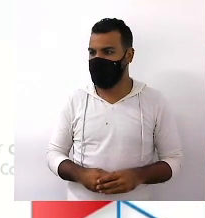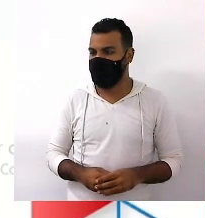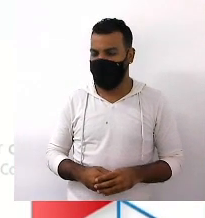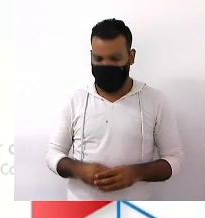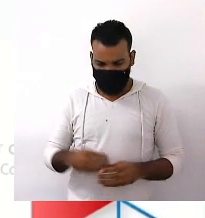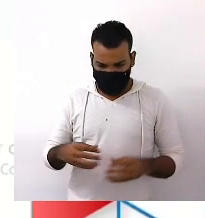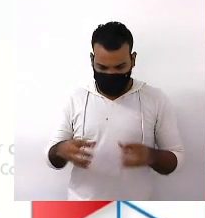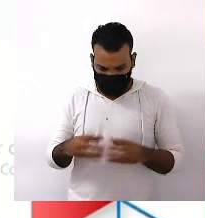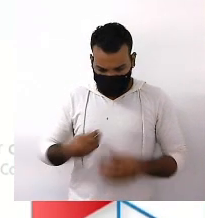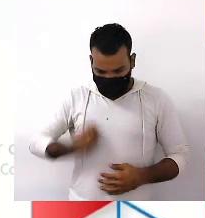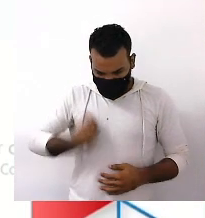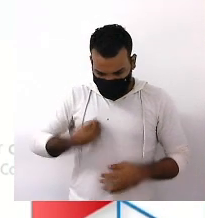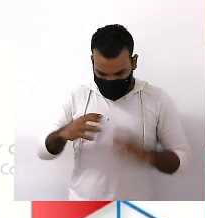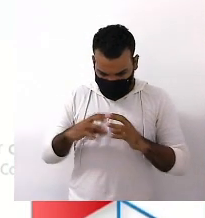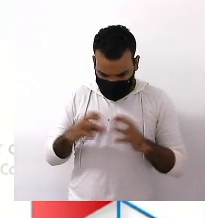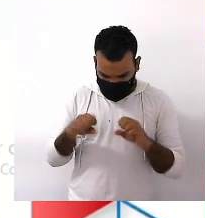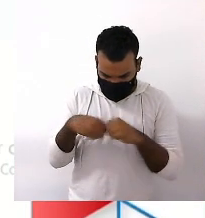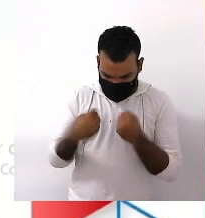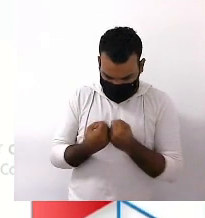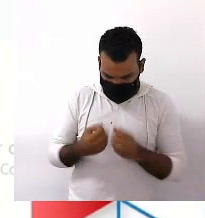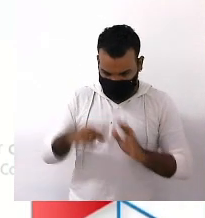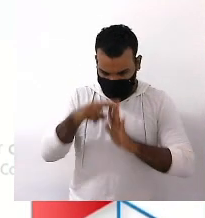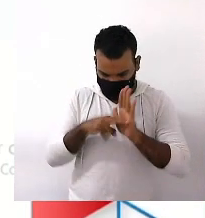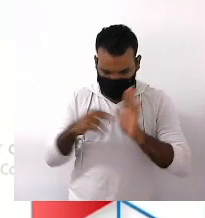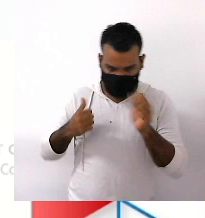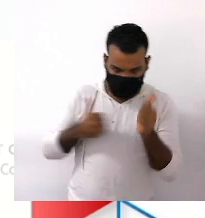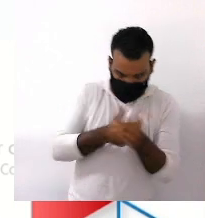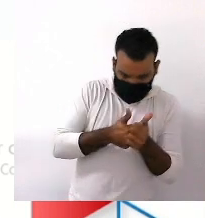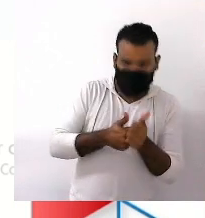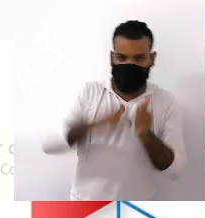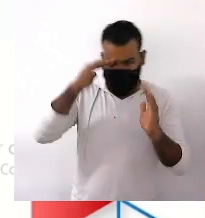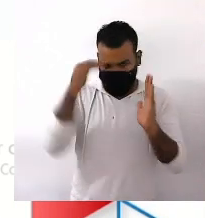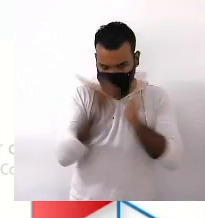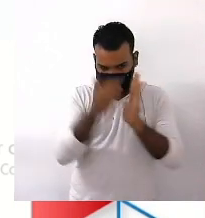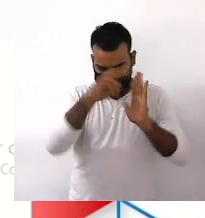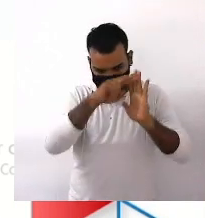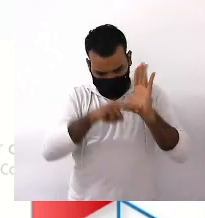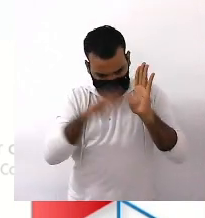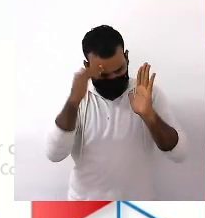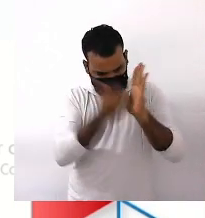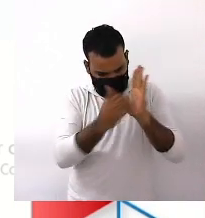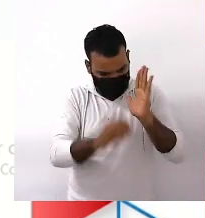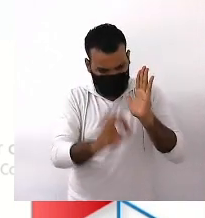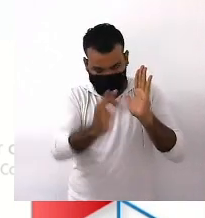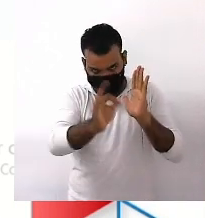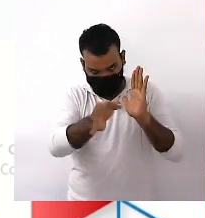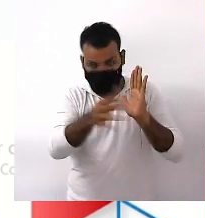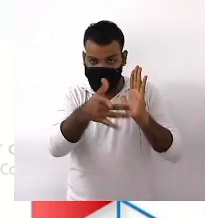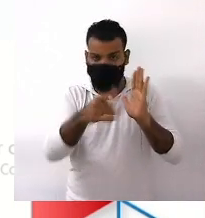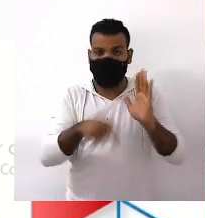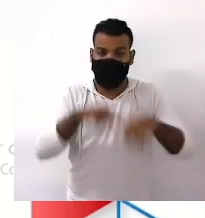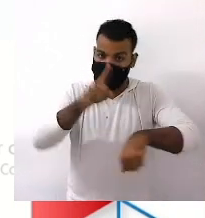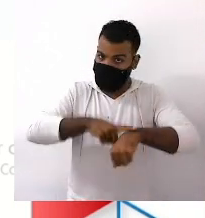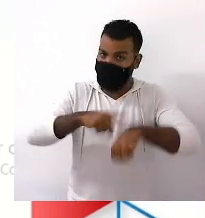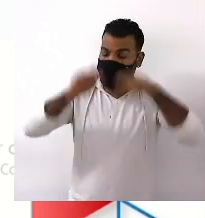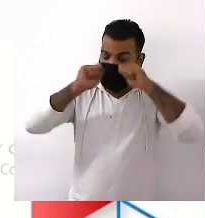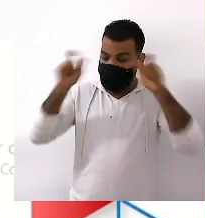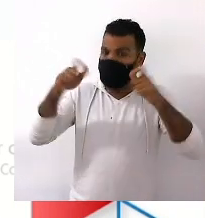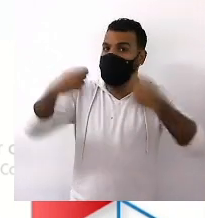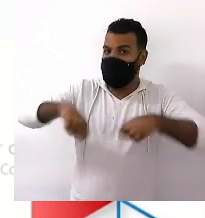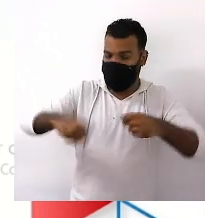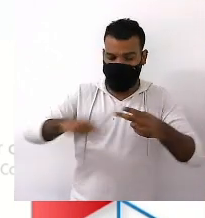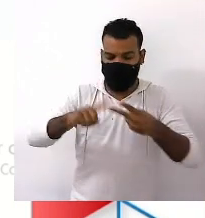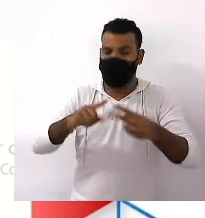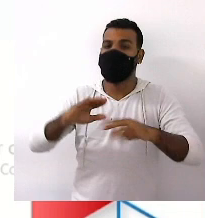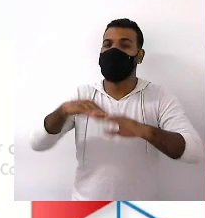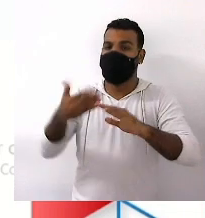significa seguir regras Não é verdade? É lógico Você, por exemplo, tem hora para acordar Você tem hora para entrar